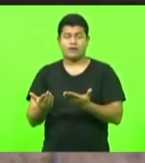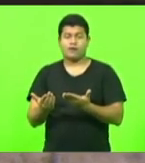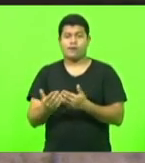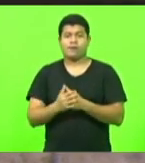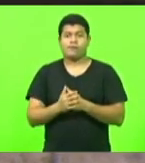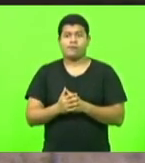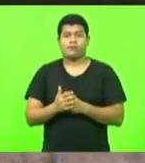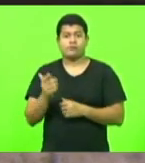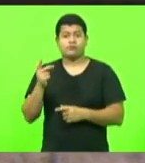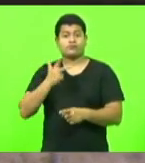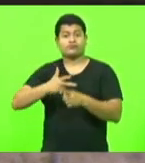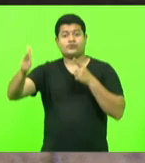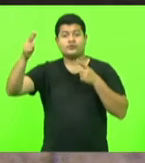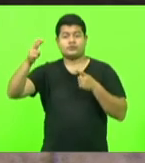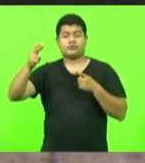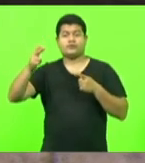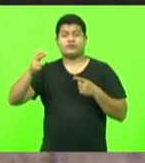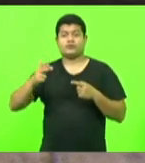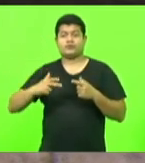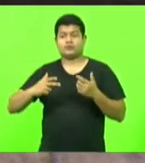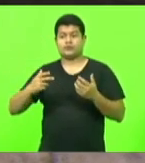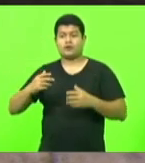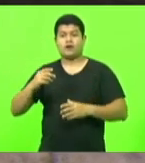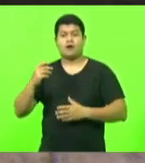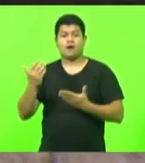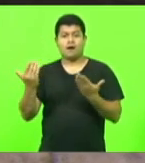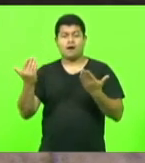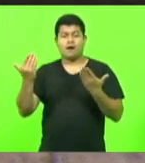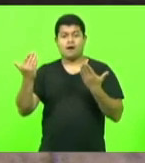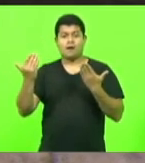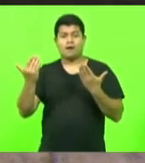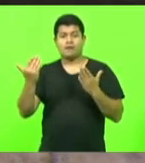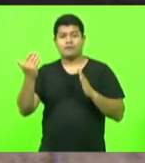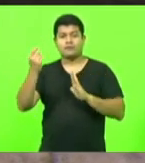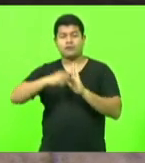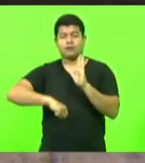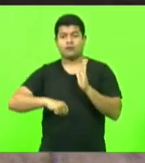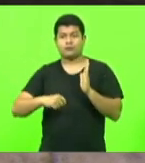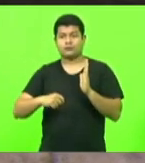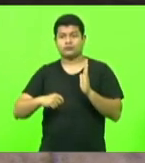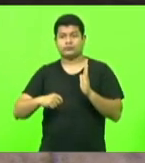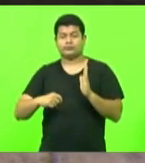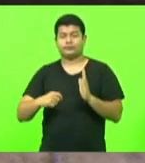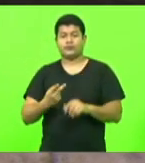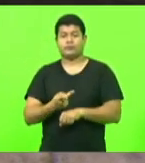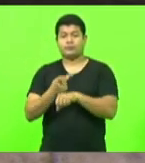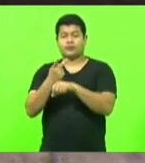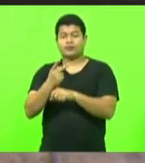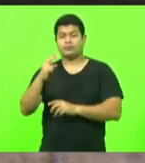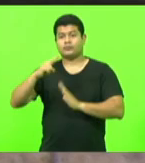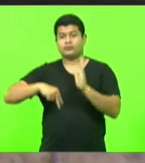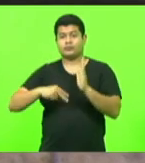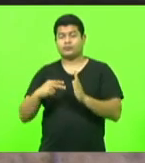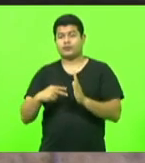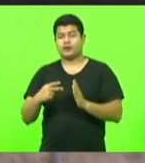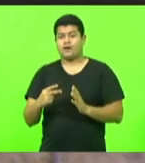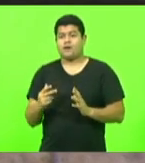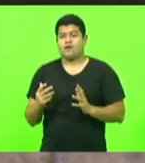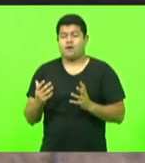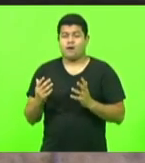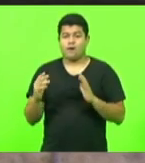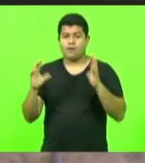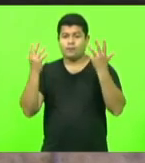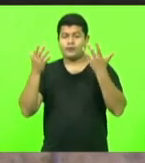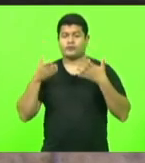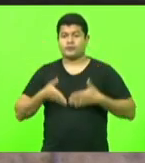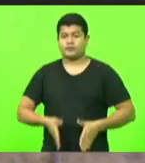literário em comemoração ao bicentenário do nascimento da heroína Anitta Garibaldi.